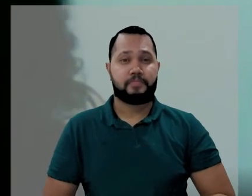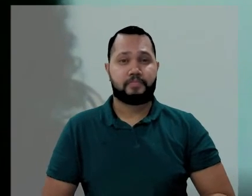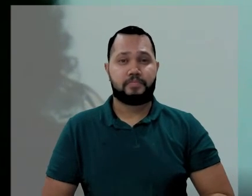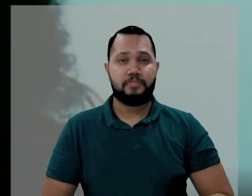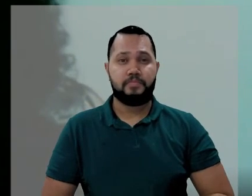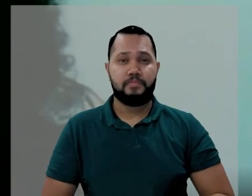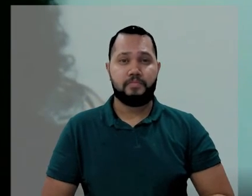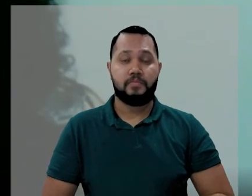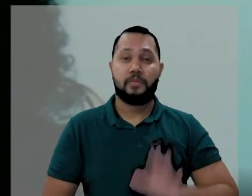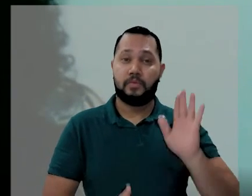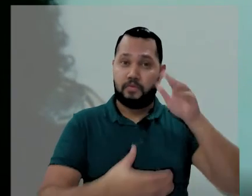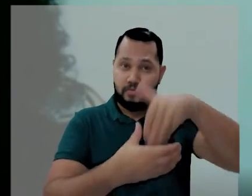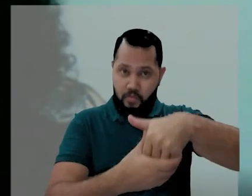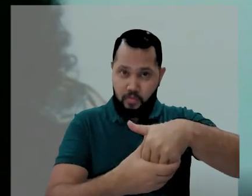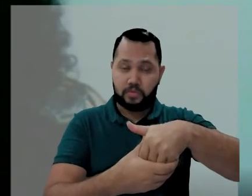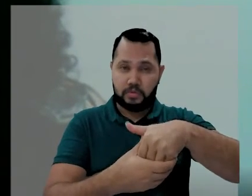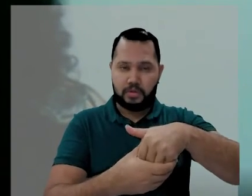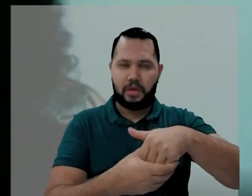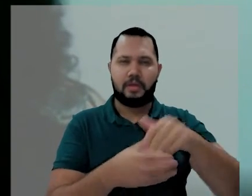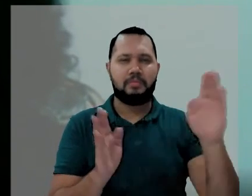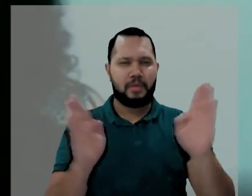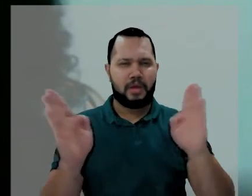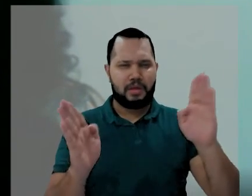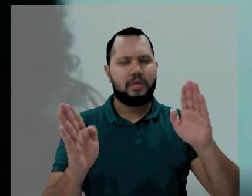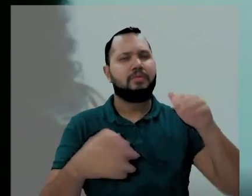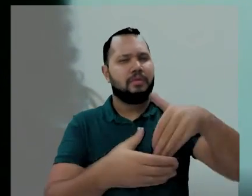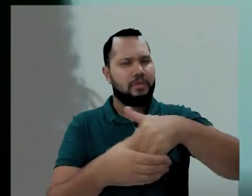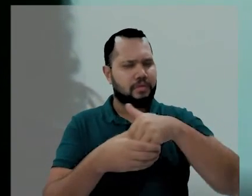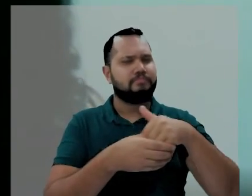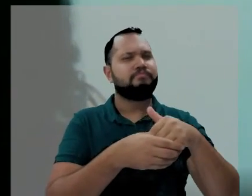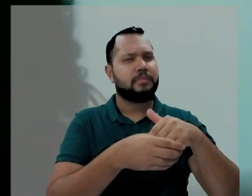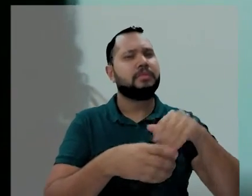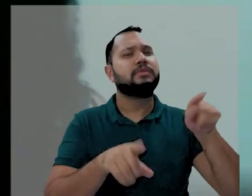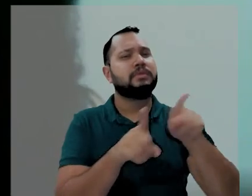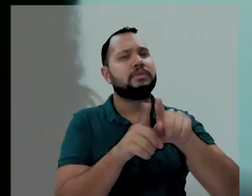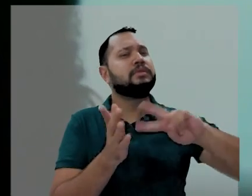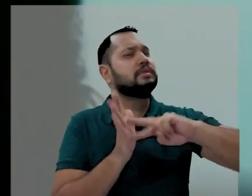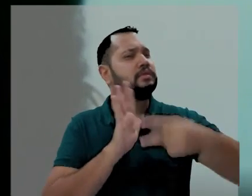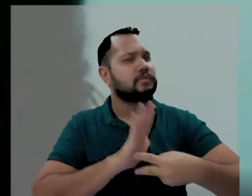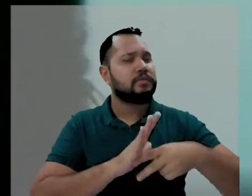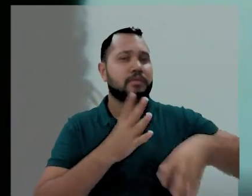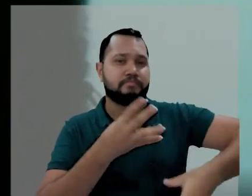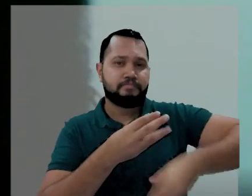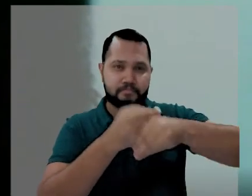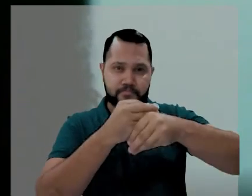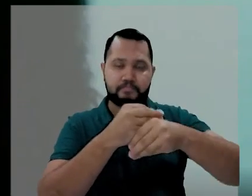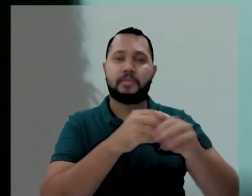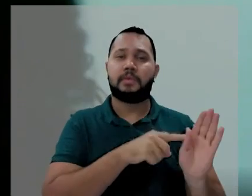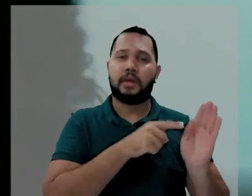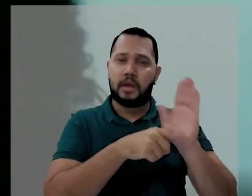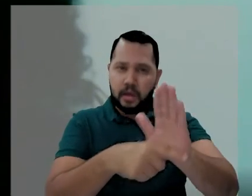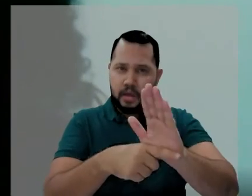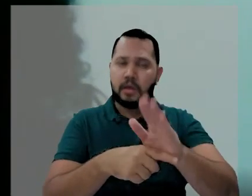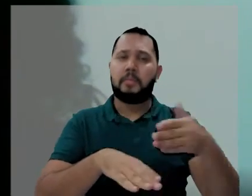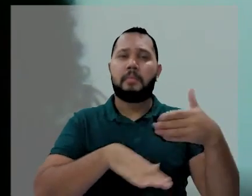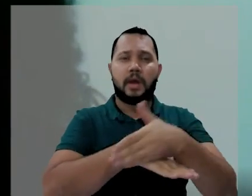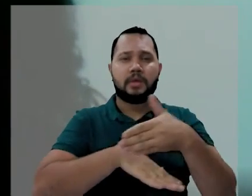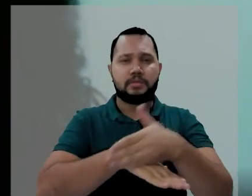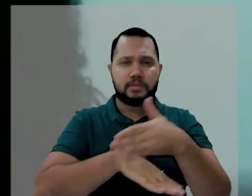na nossa universidade. Então, votar na consulta é contribuir e